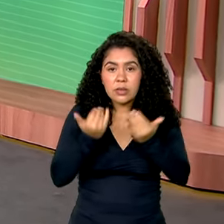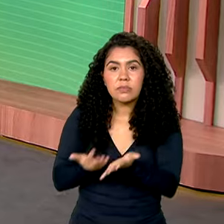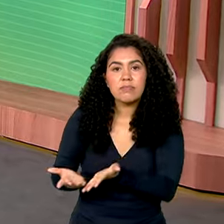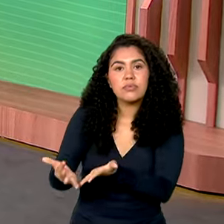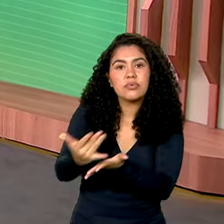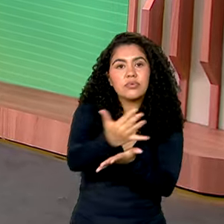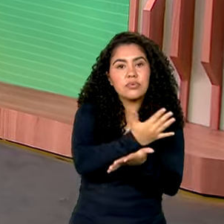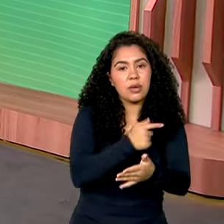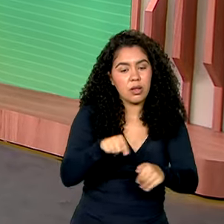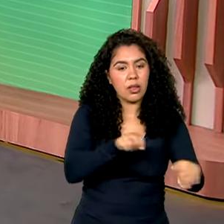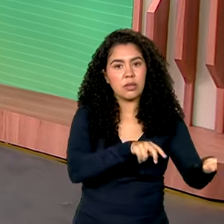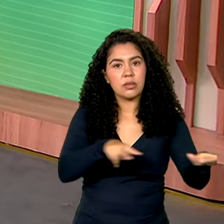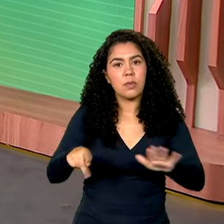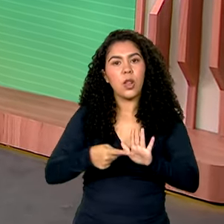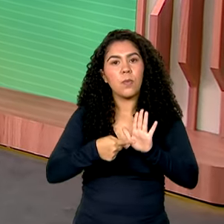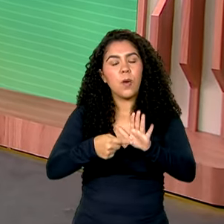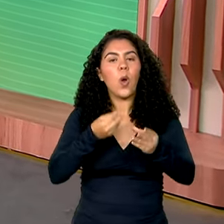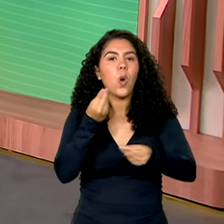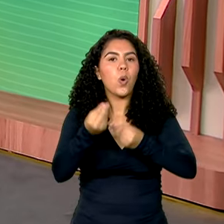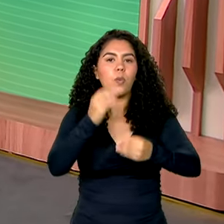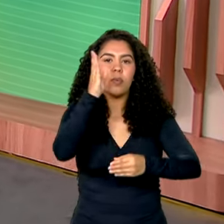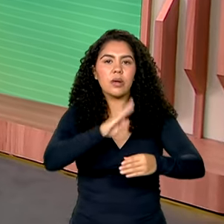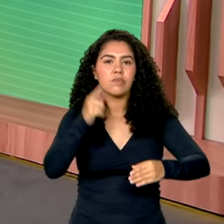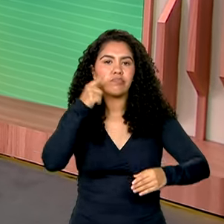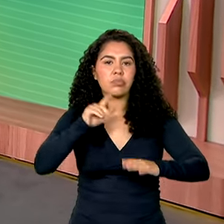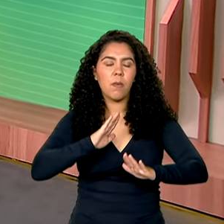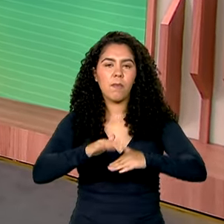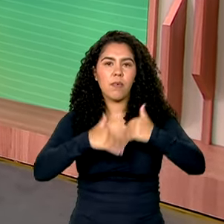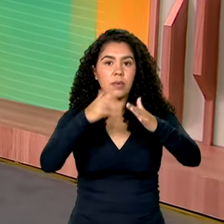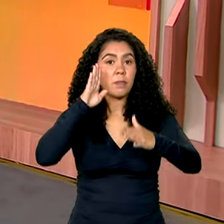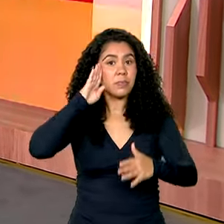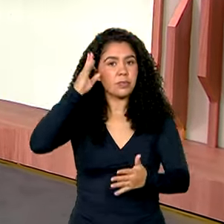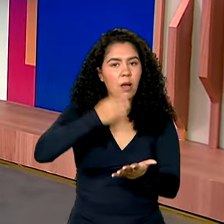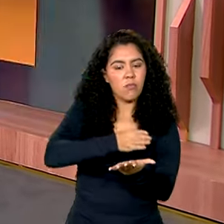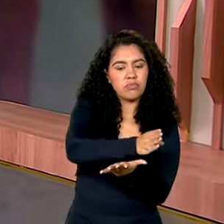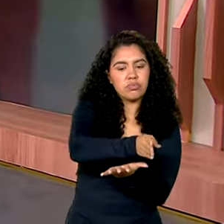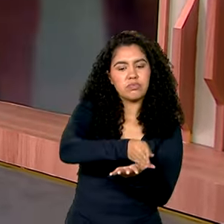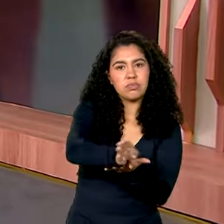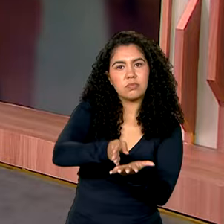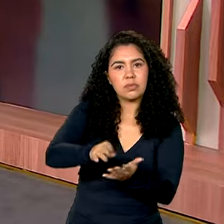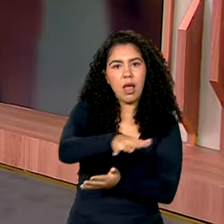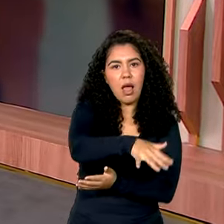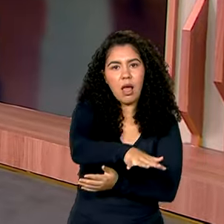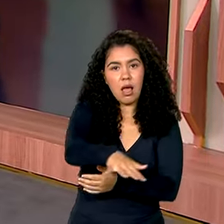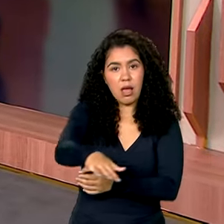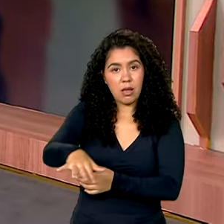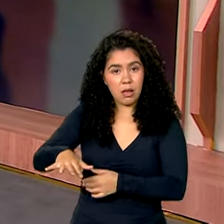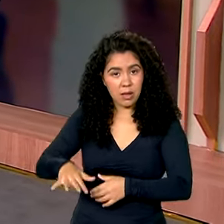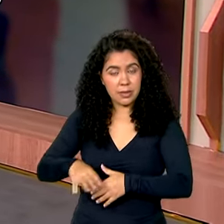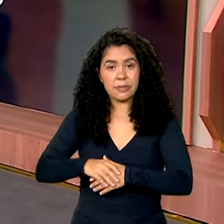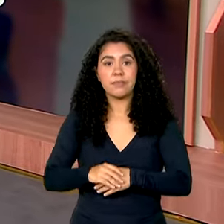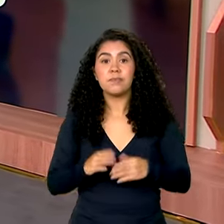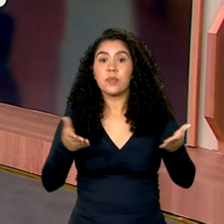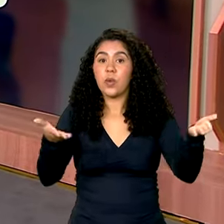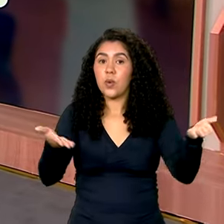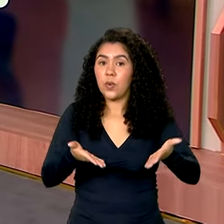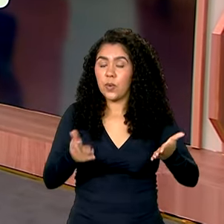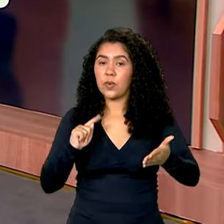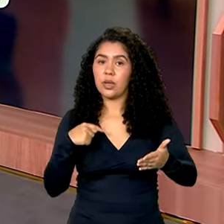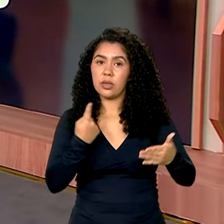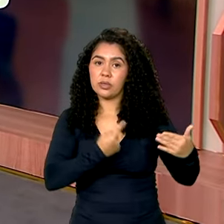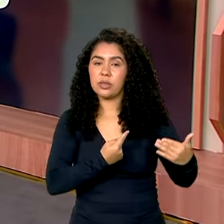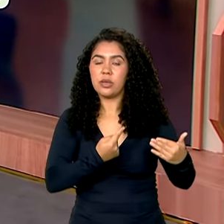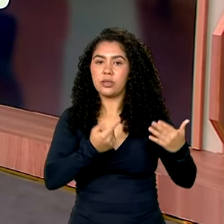semana, que mostram como o Brasil está avançando nos mais diferentes setores. Hoje, a gente começa,